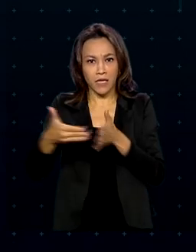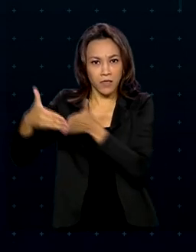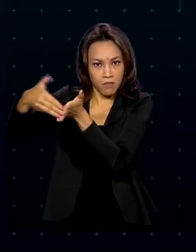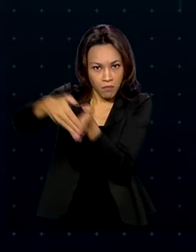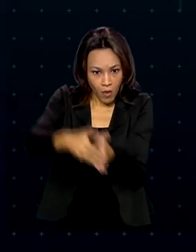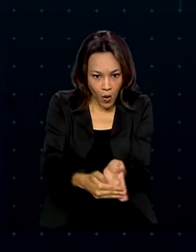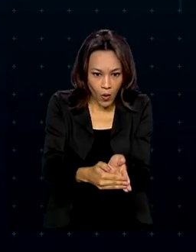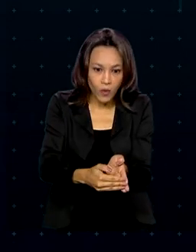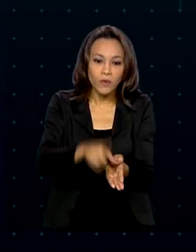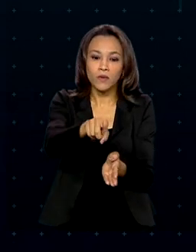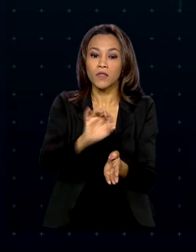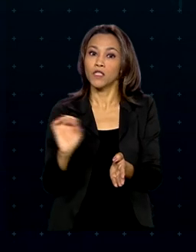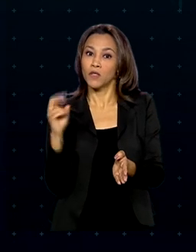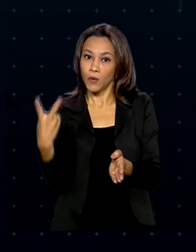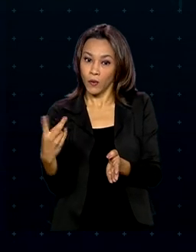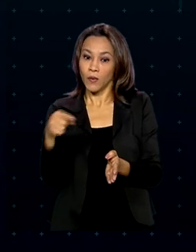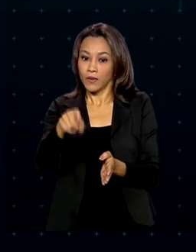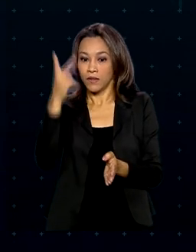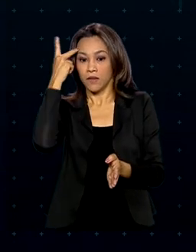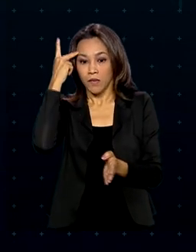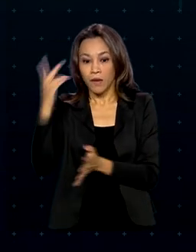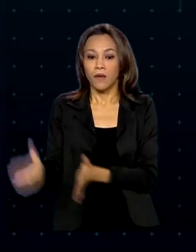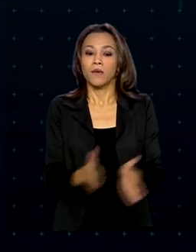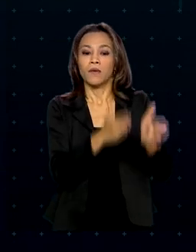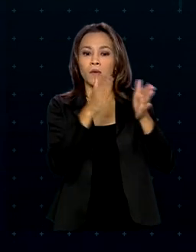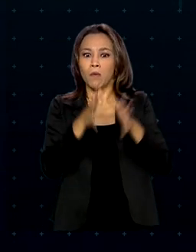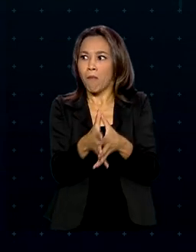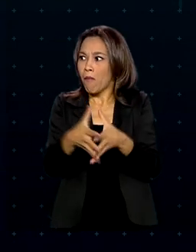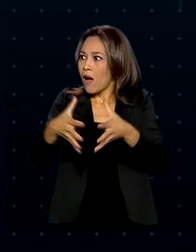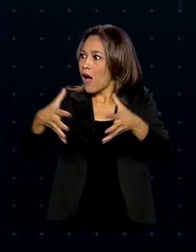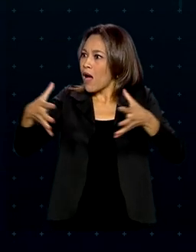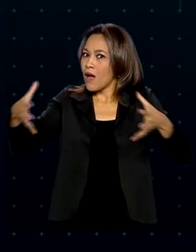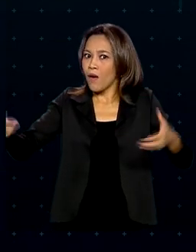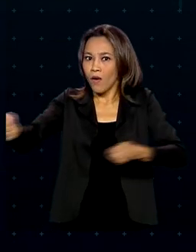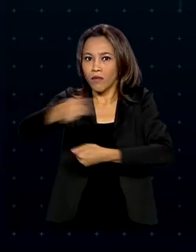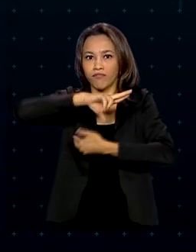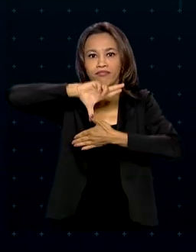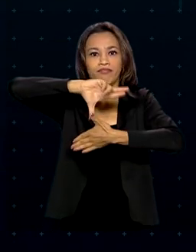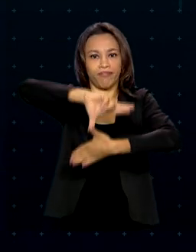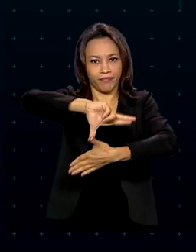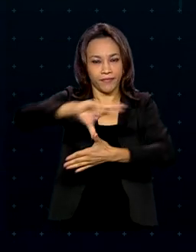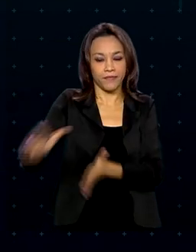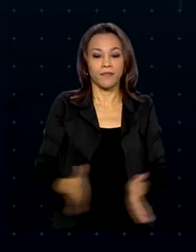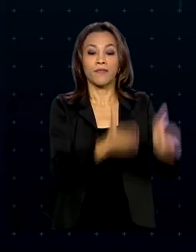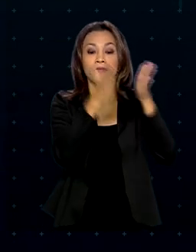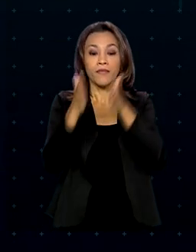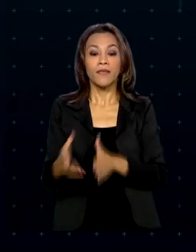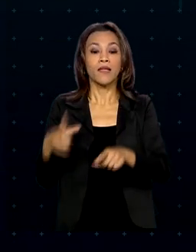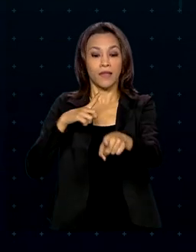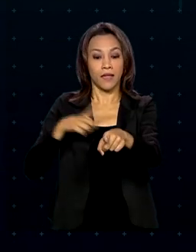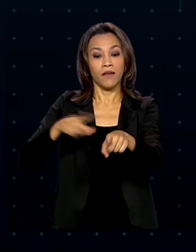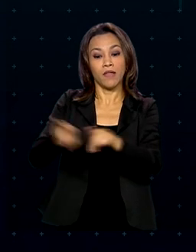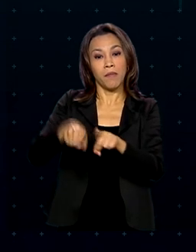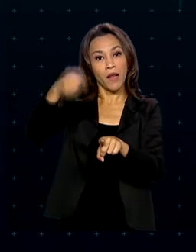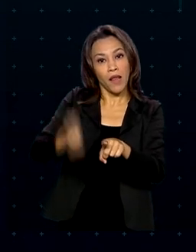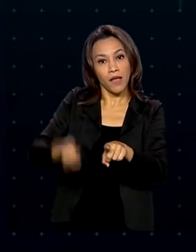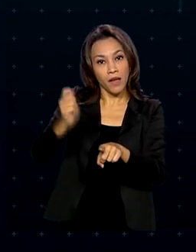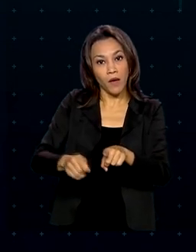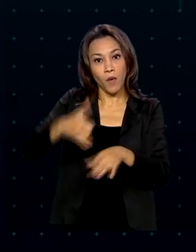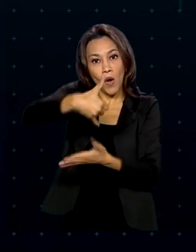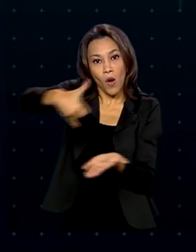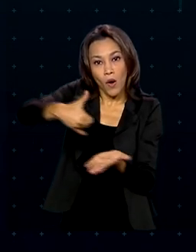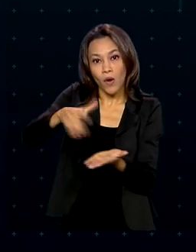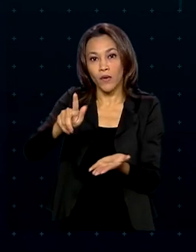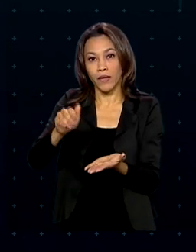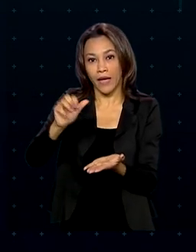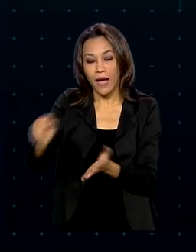terminais em Santos, o maior complexo portuário da América Latina. Teve também leilão nos setores de óleo e